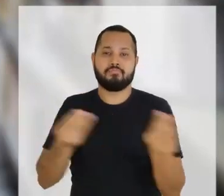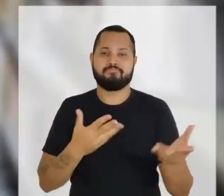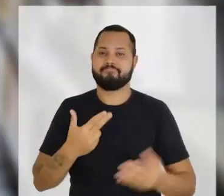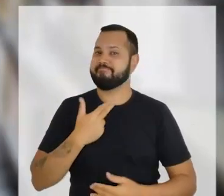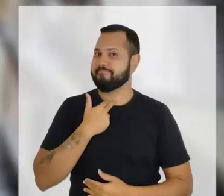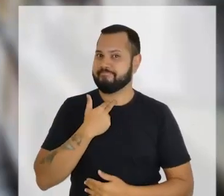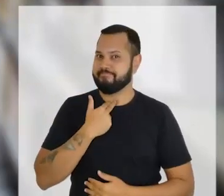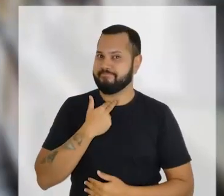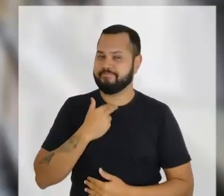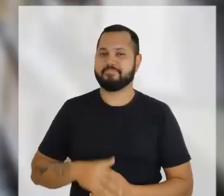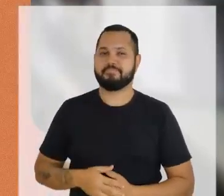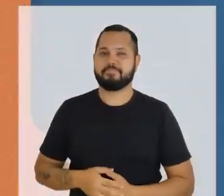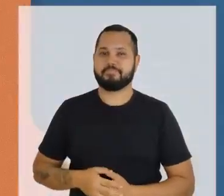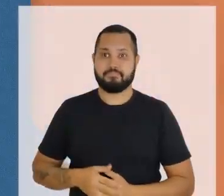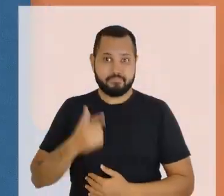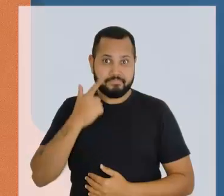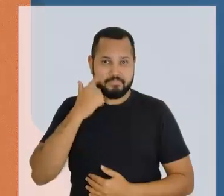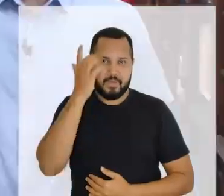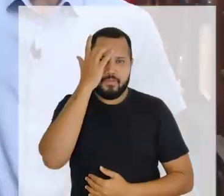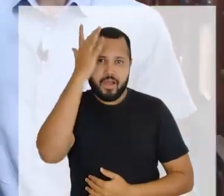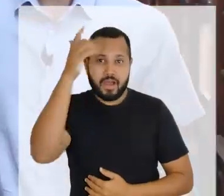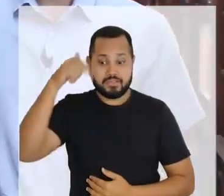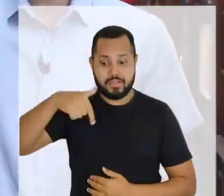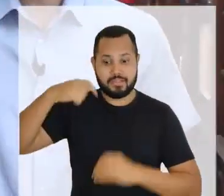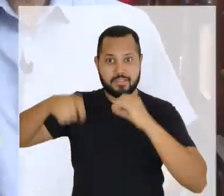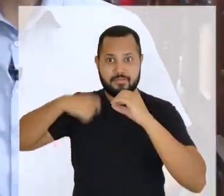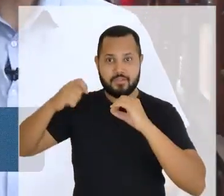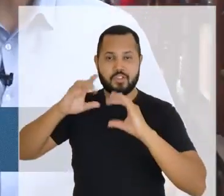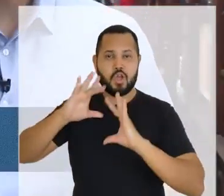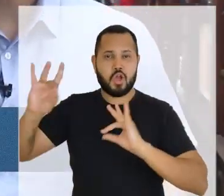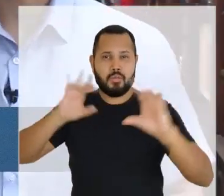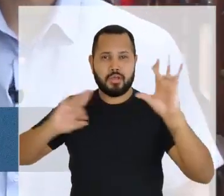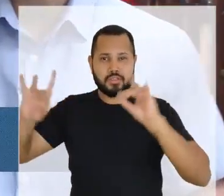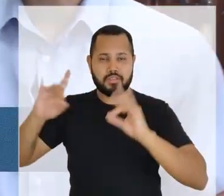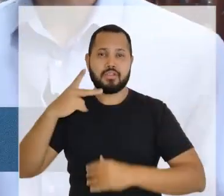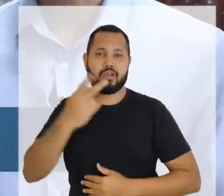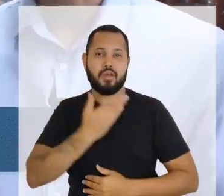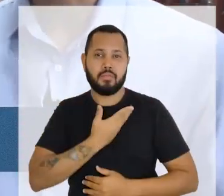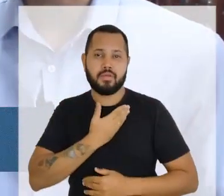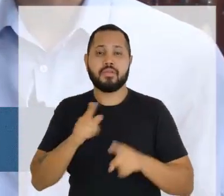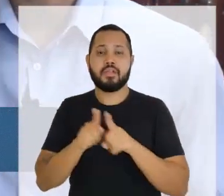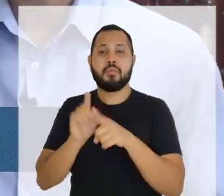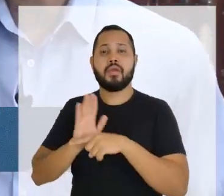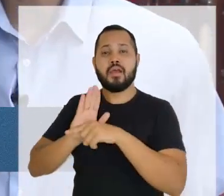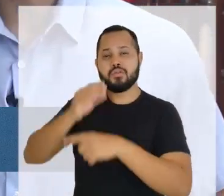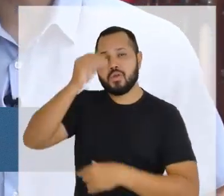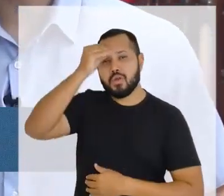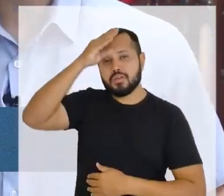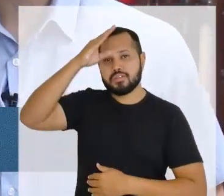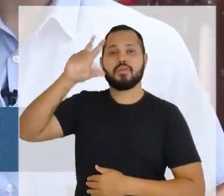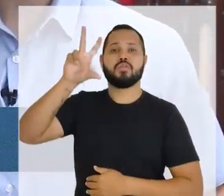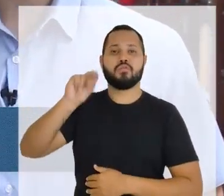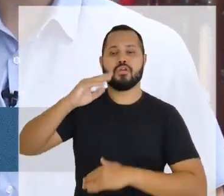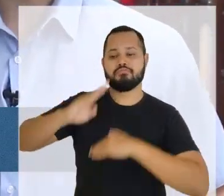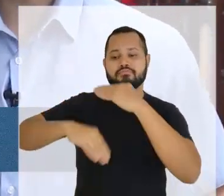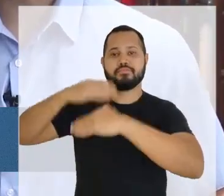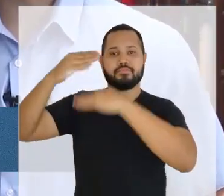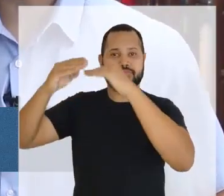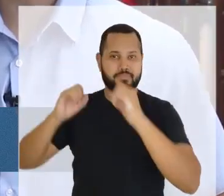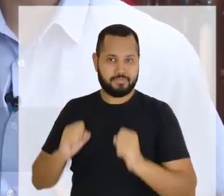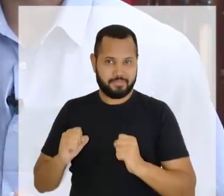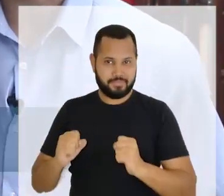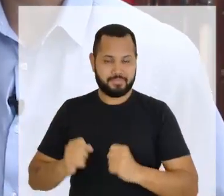Nada de cópias por aqui. Viu como é fácil? Compartilhe esse vídeo com seus colegas e compre boa para o crescimento